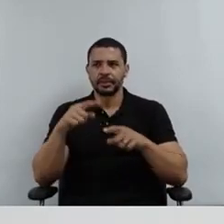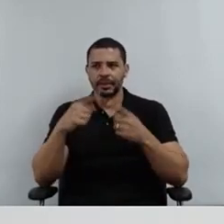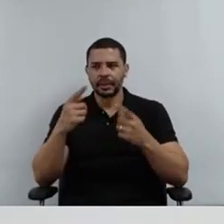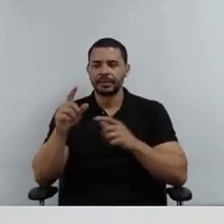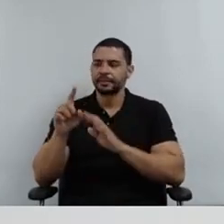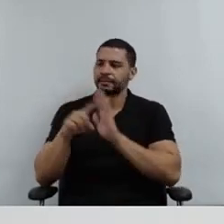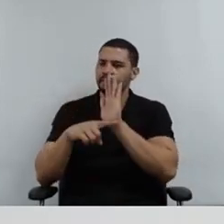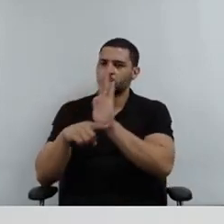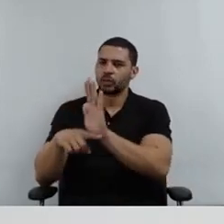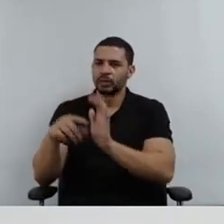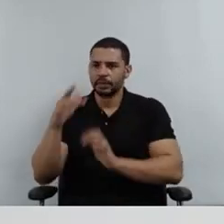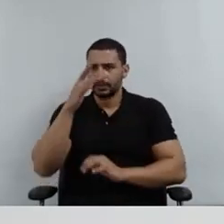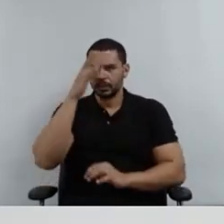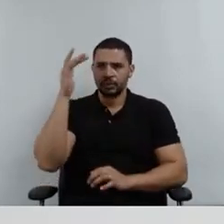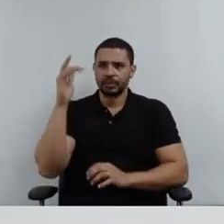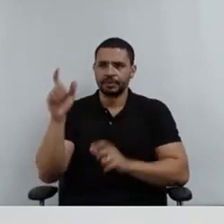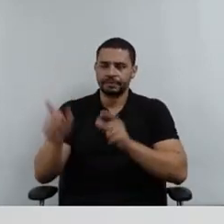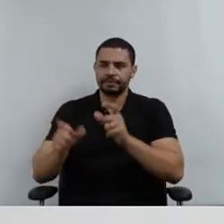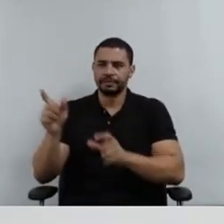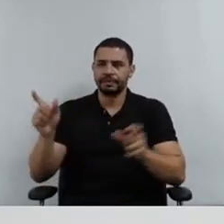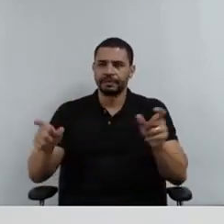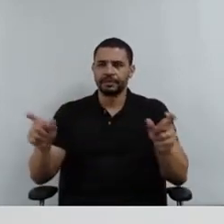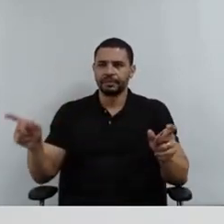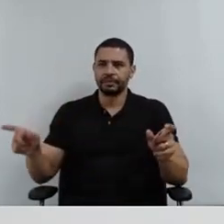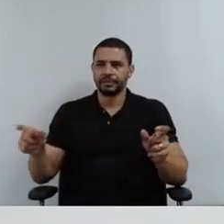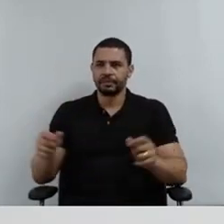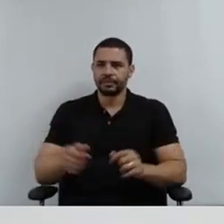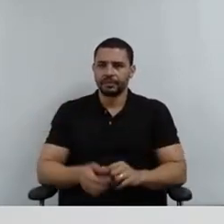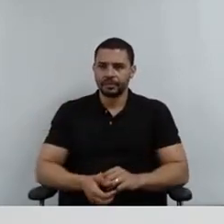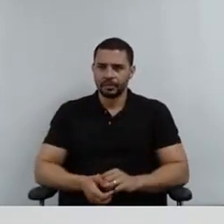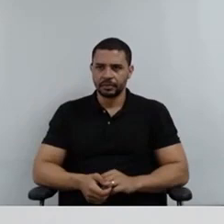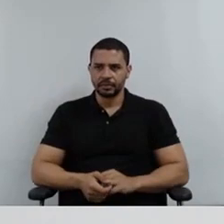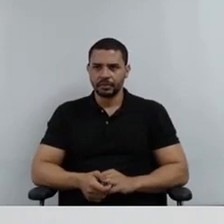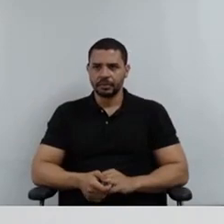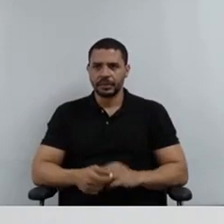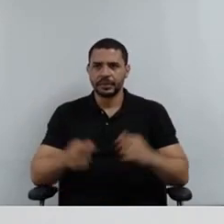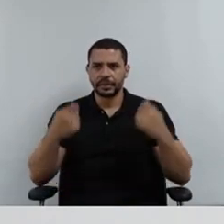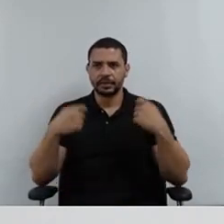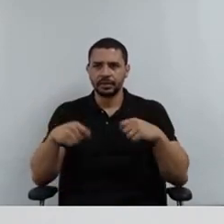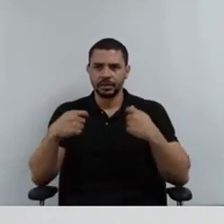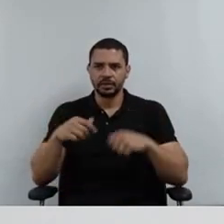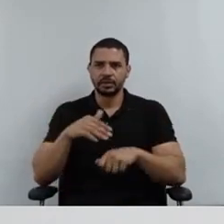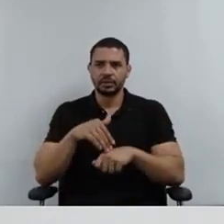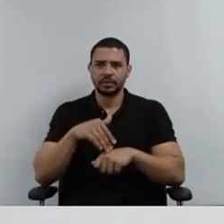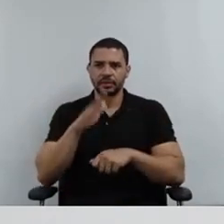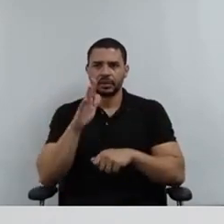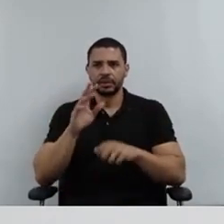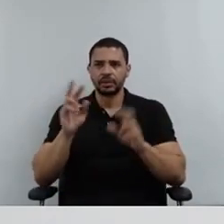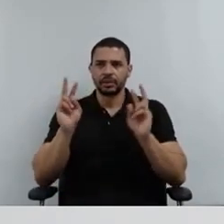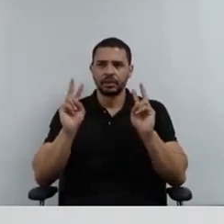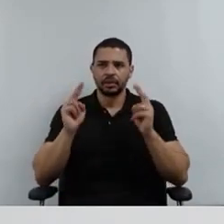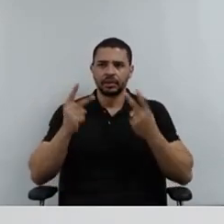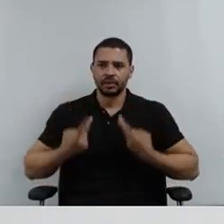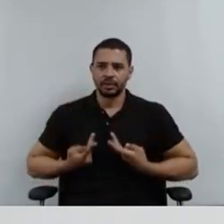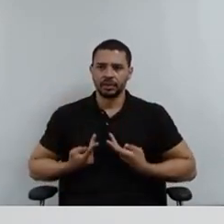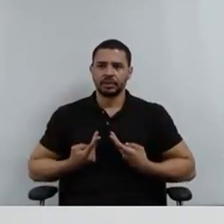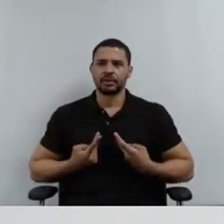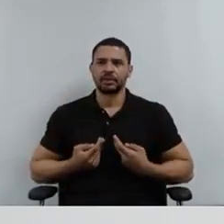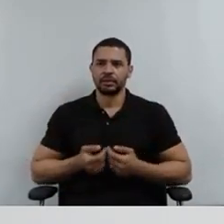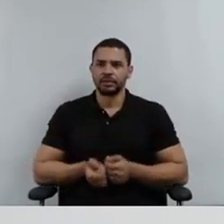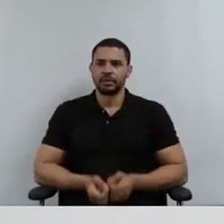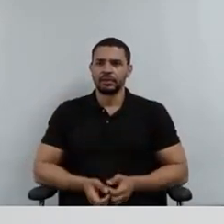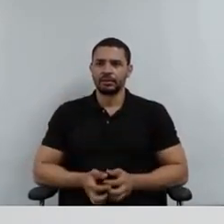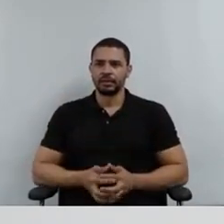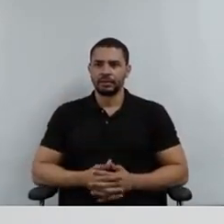também há necessidade de um olhar aqui voltado a essa perspectiva um pouco mais ampla dentro desse papel. E, obviamente,